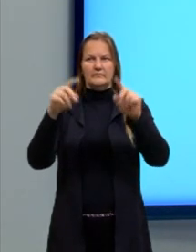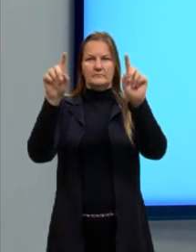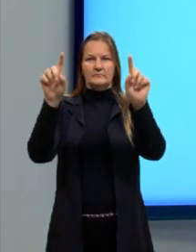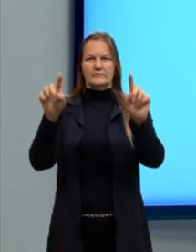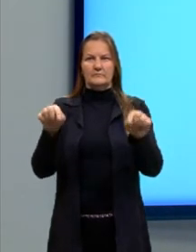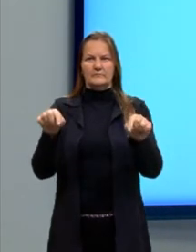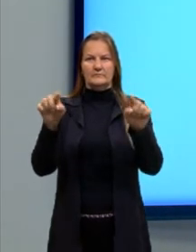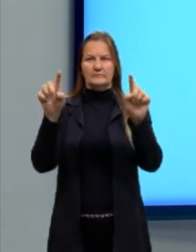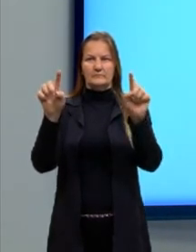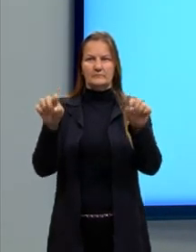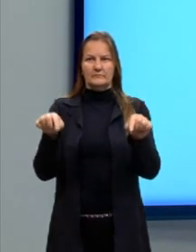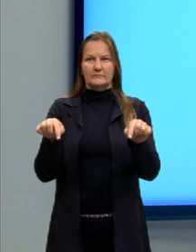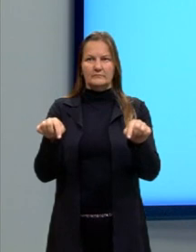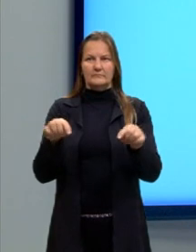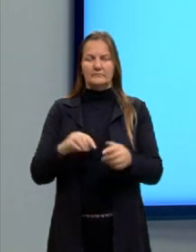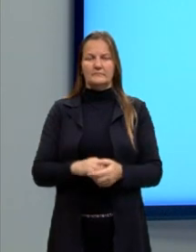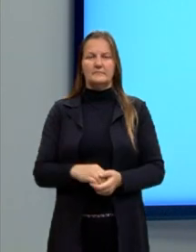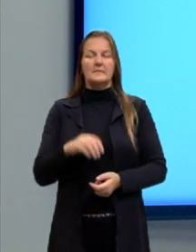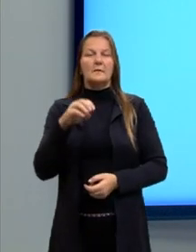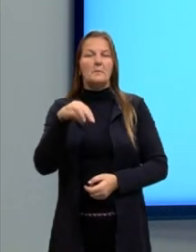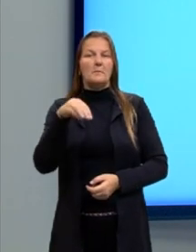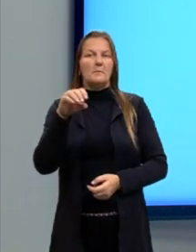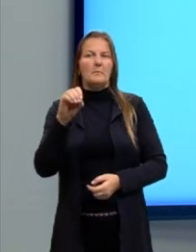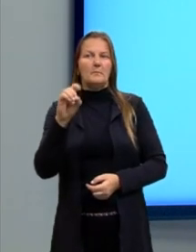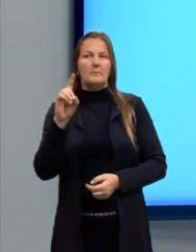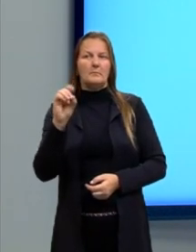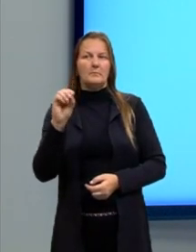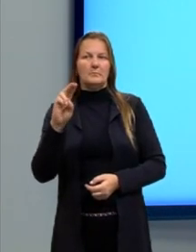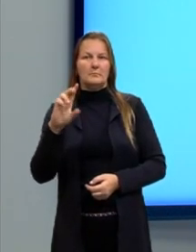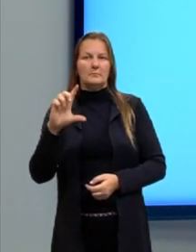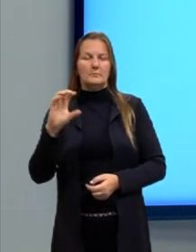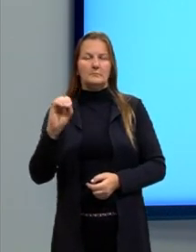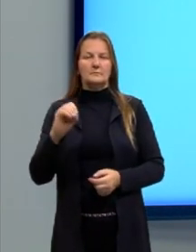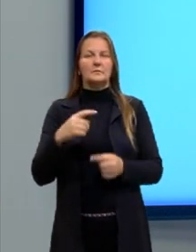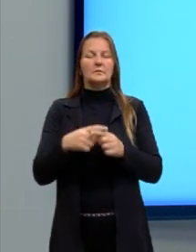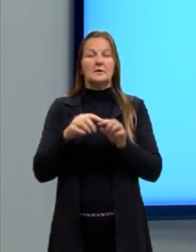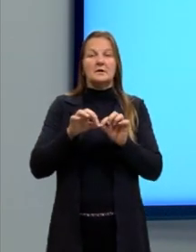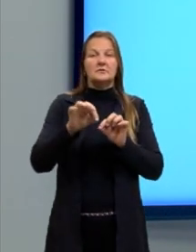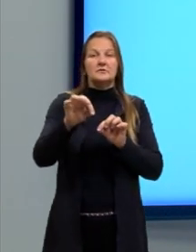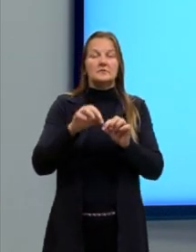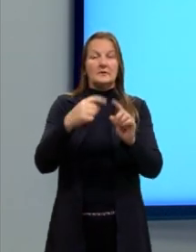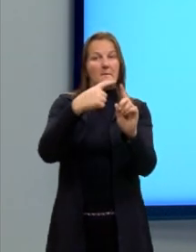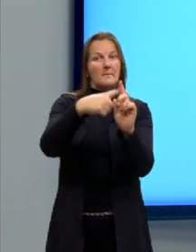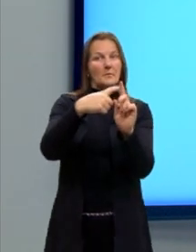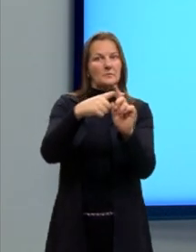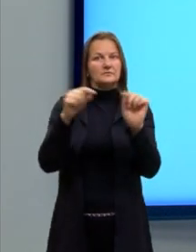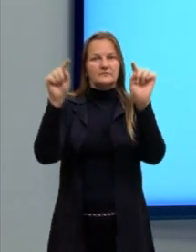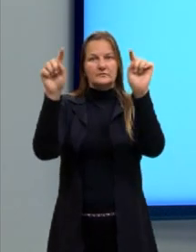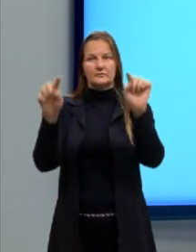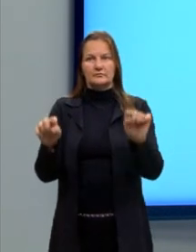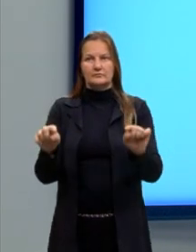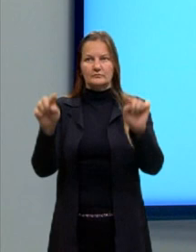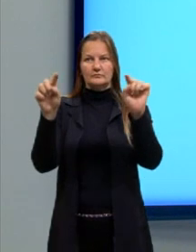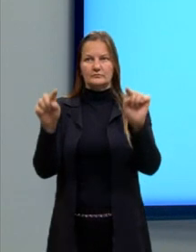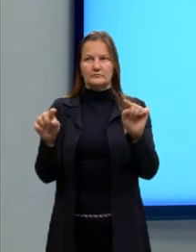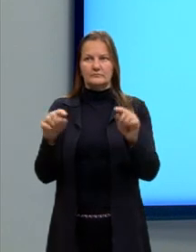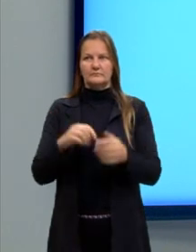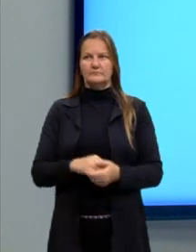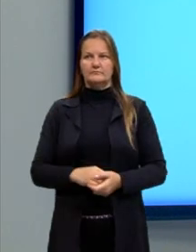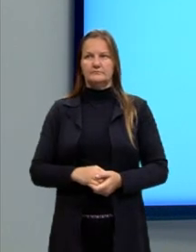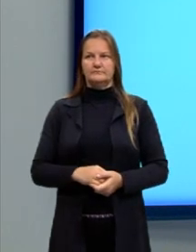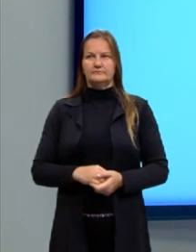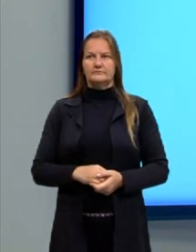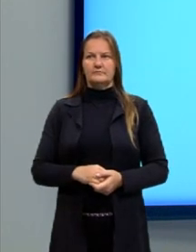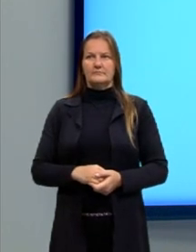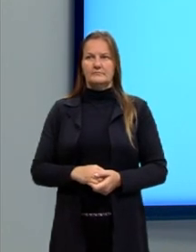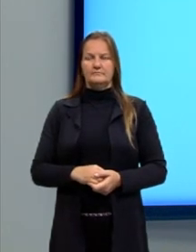entre módulo, porque quando a gente fala em distância, nós precisamos ter um valor positivo, né? Ou, então, aqui, o módulo